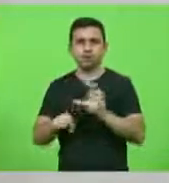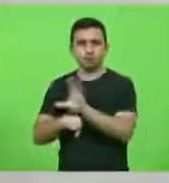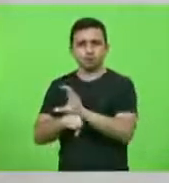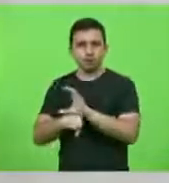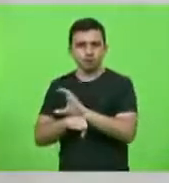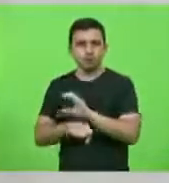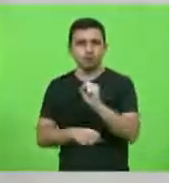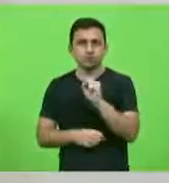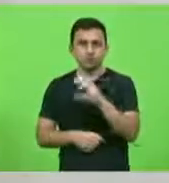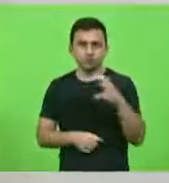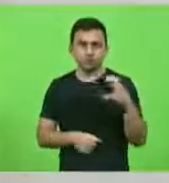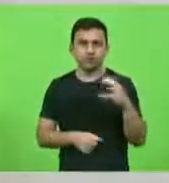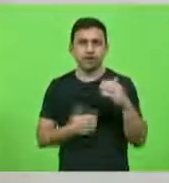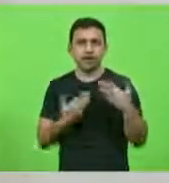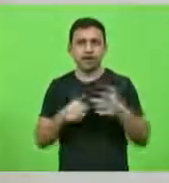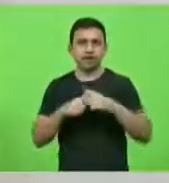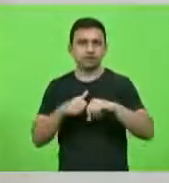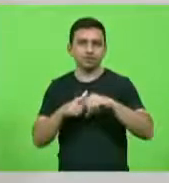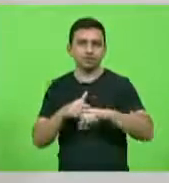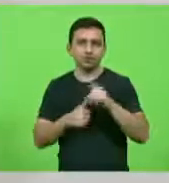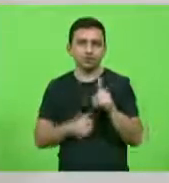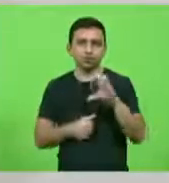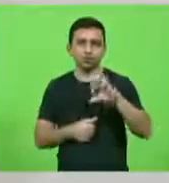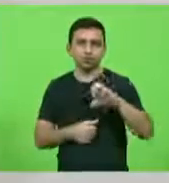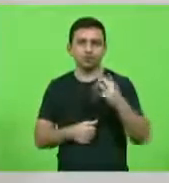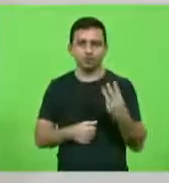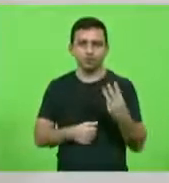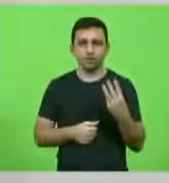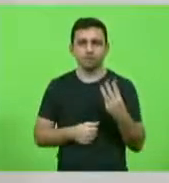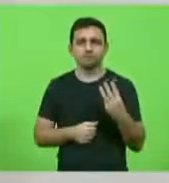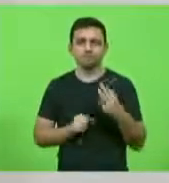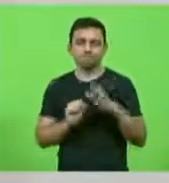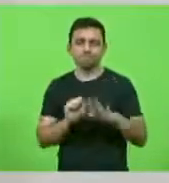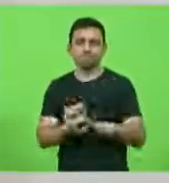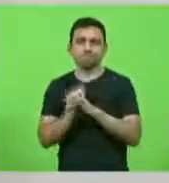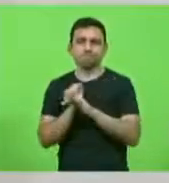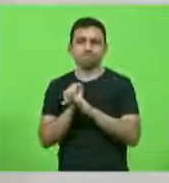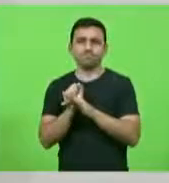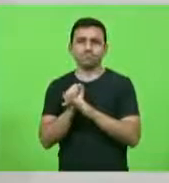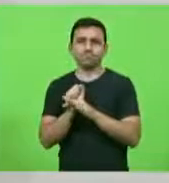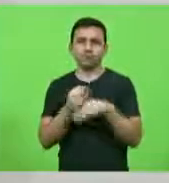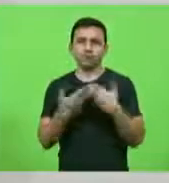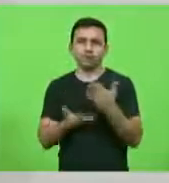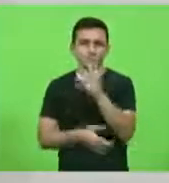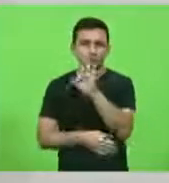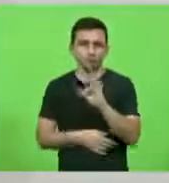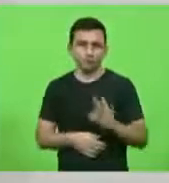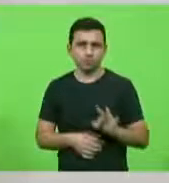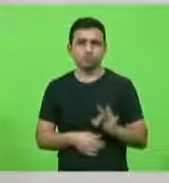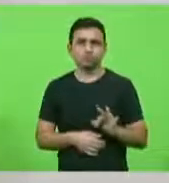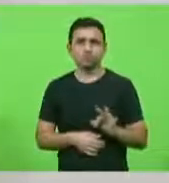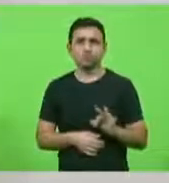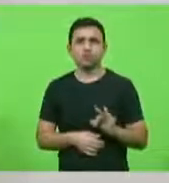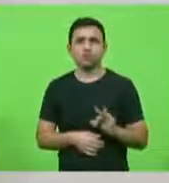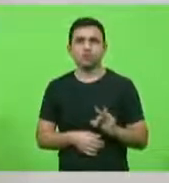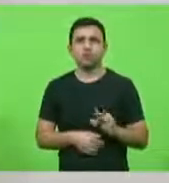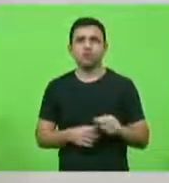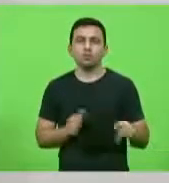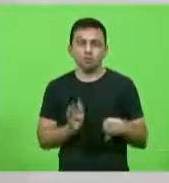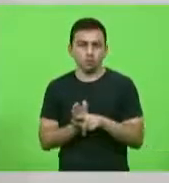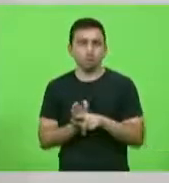com o artigo 193, que garante o percentual da